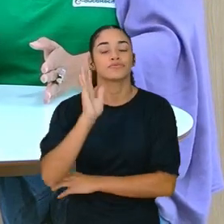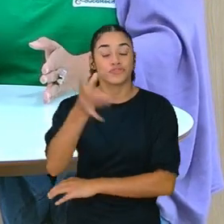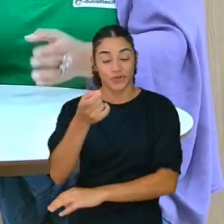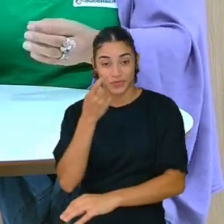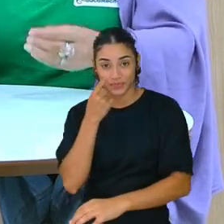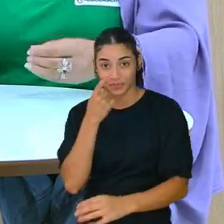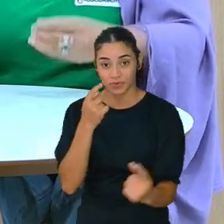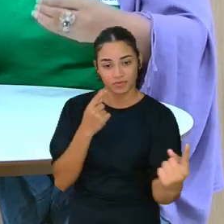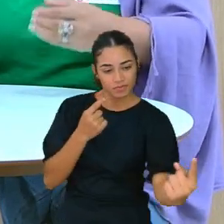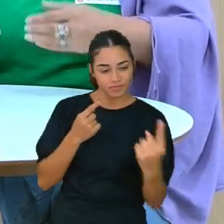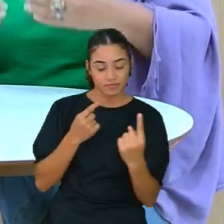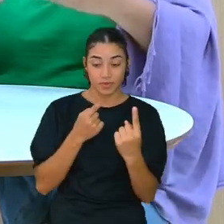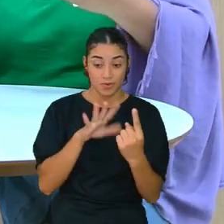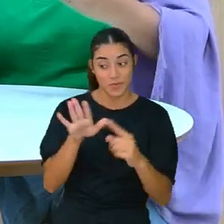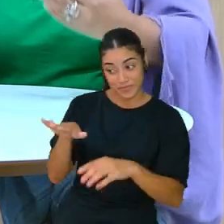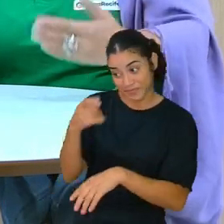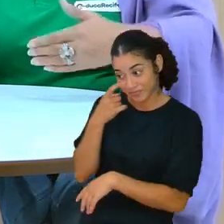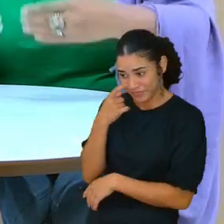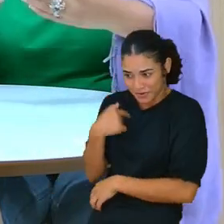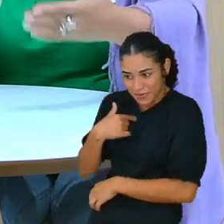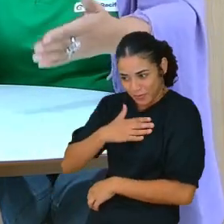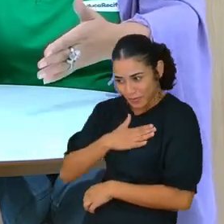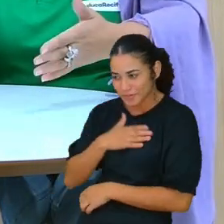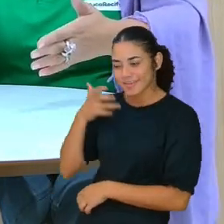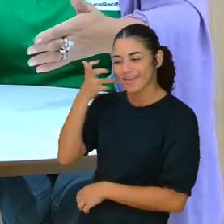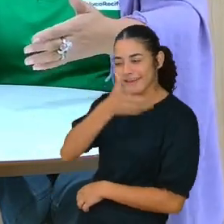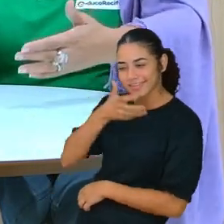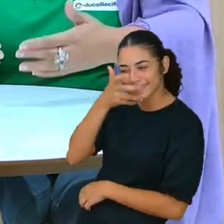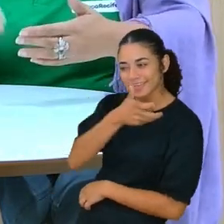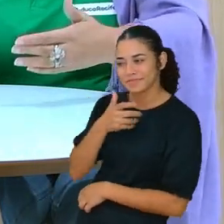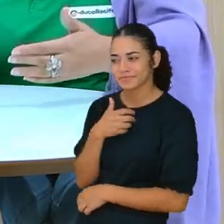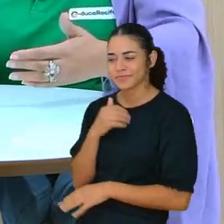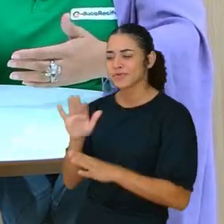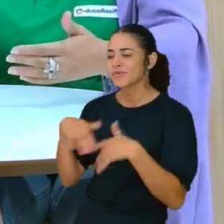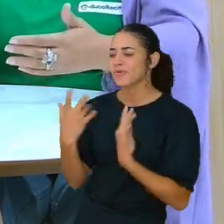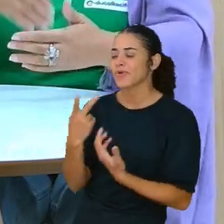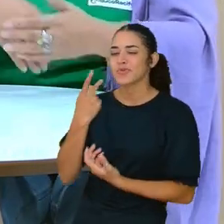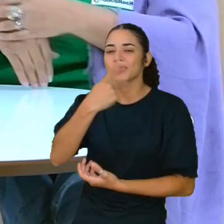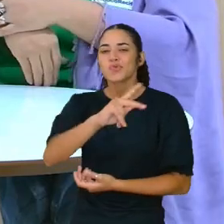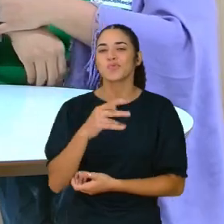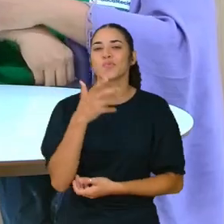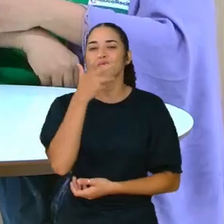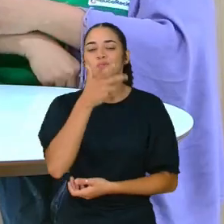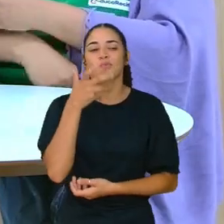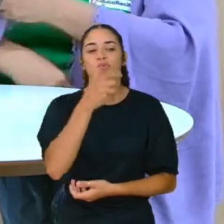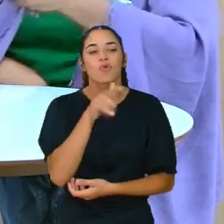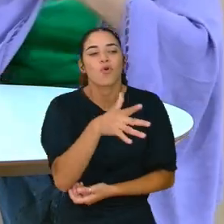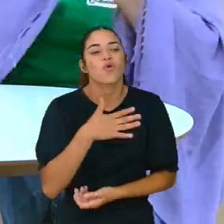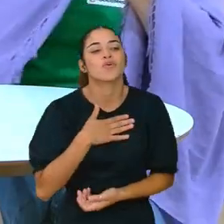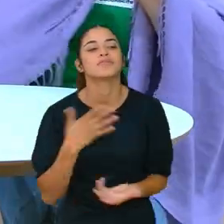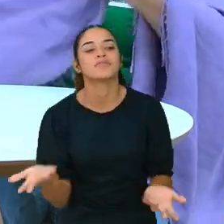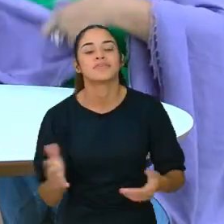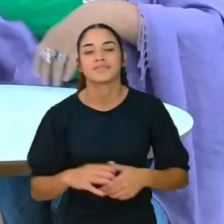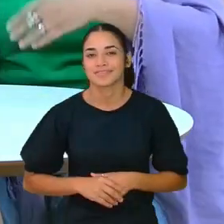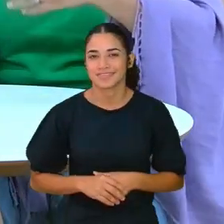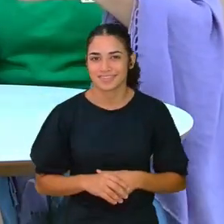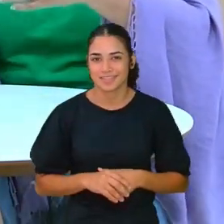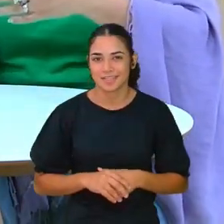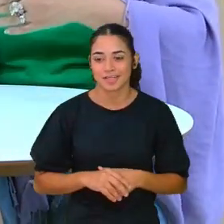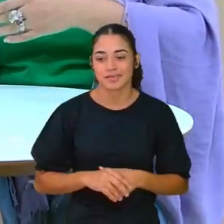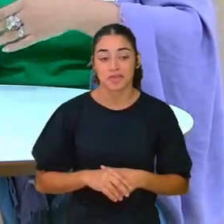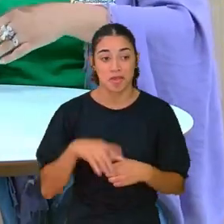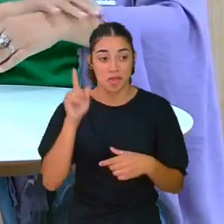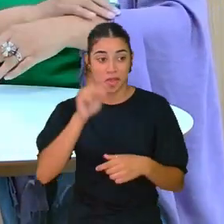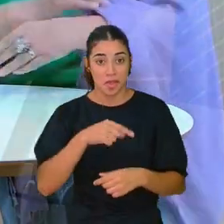professora, eu sei, eu gosto de cantar. Quais são as músicas que você gosta? Aí entra o hino da